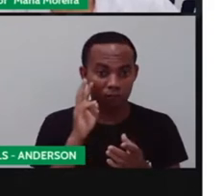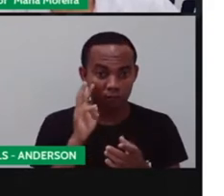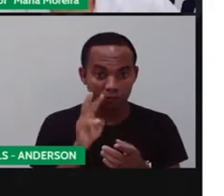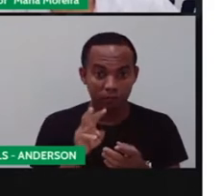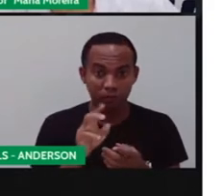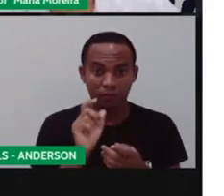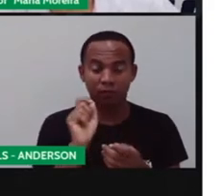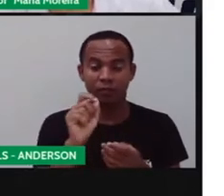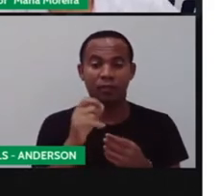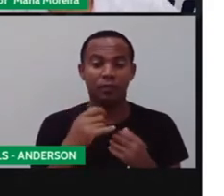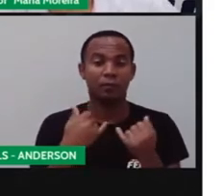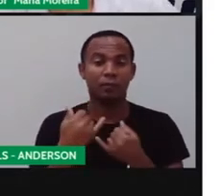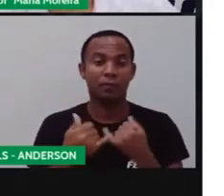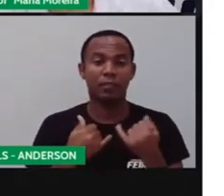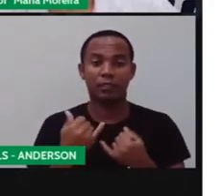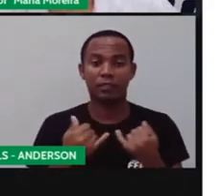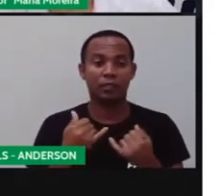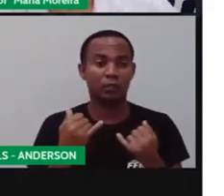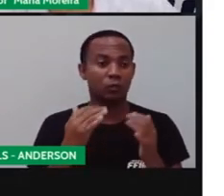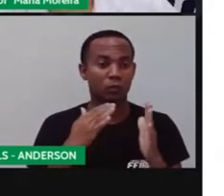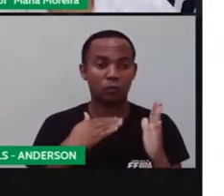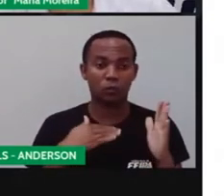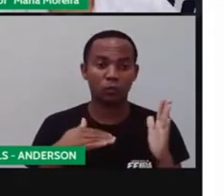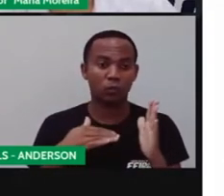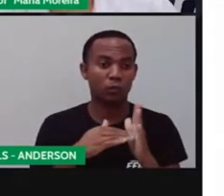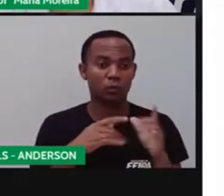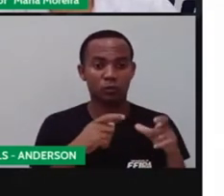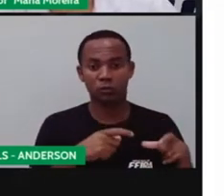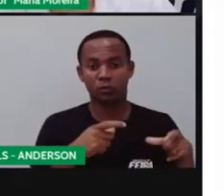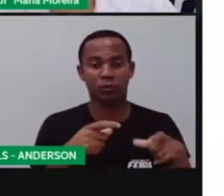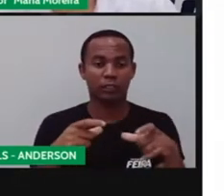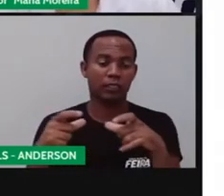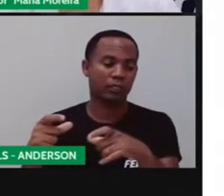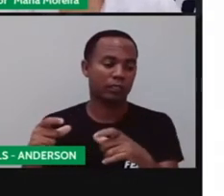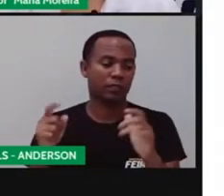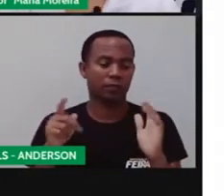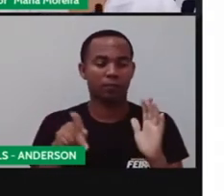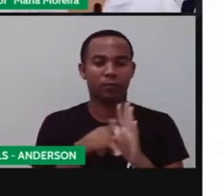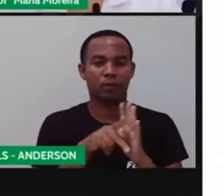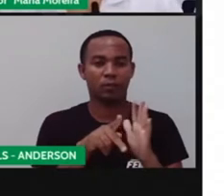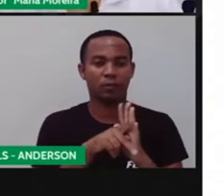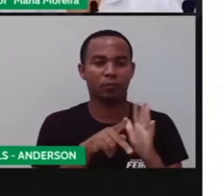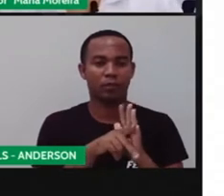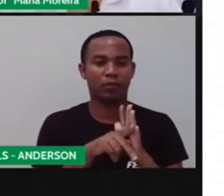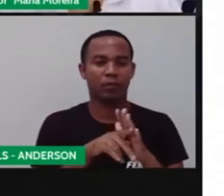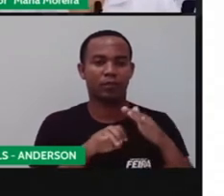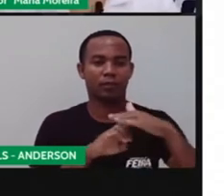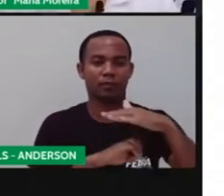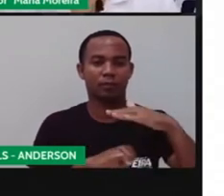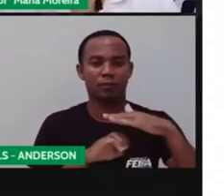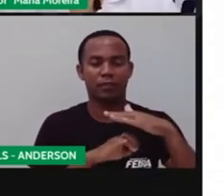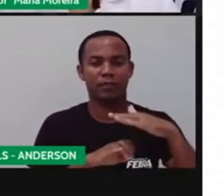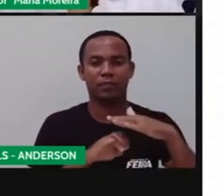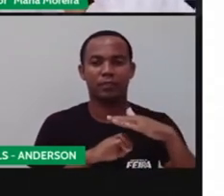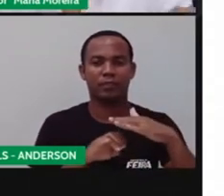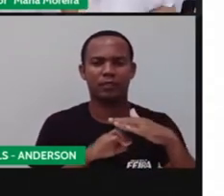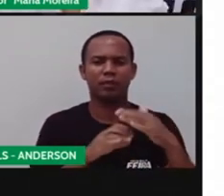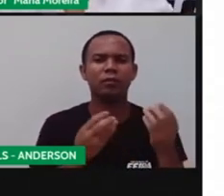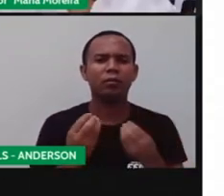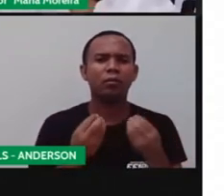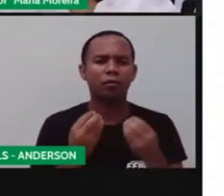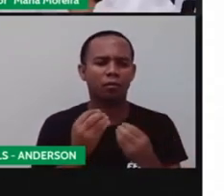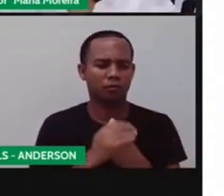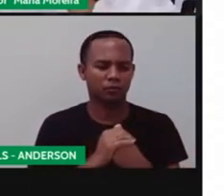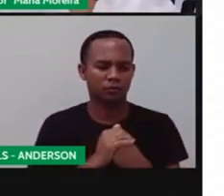Originalmente, os brinquedos de todos os povos são originários da indústria doméstica. Como assim? Para a indústria